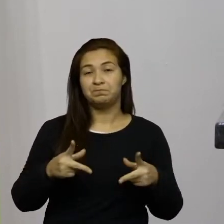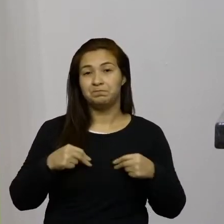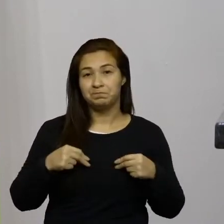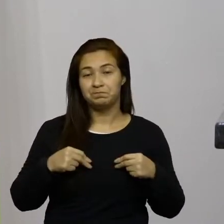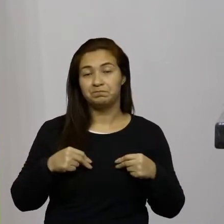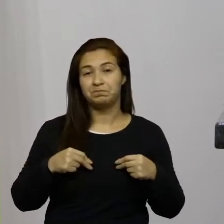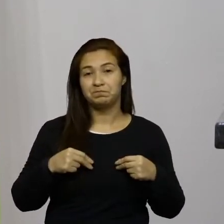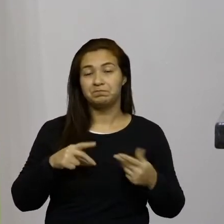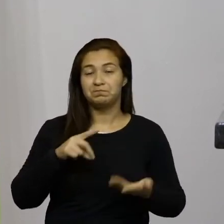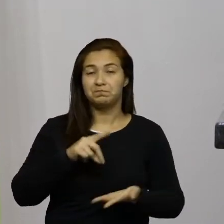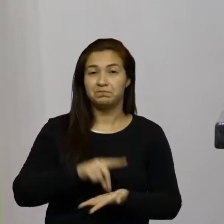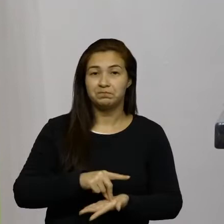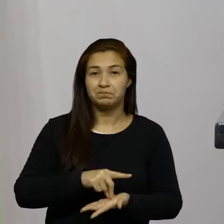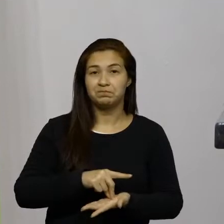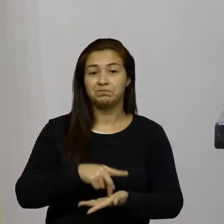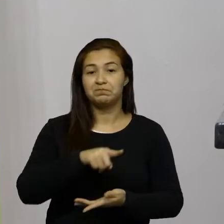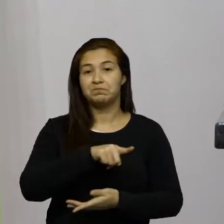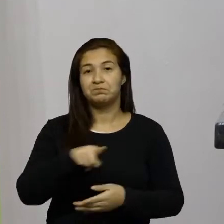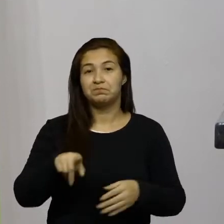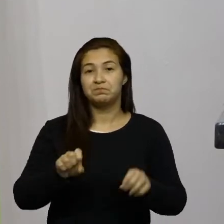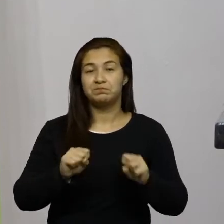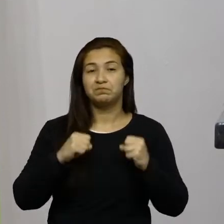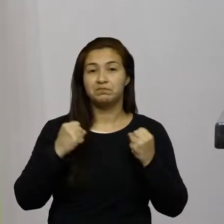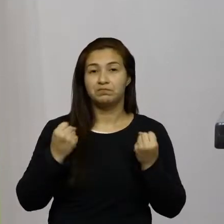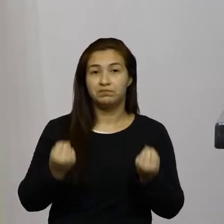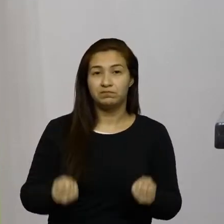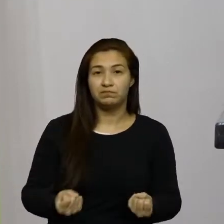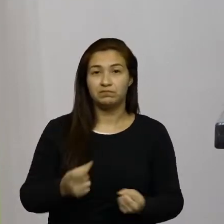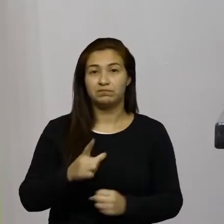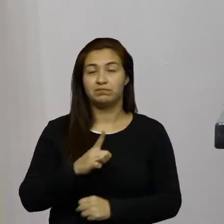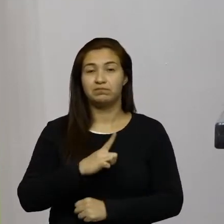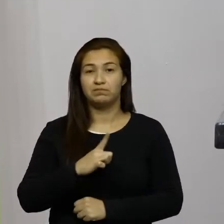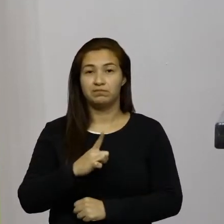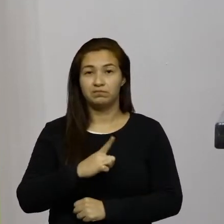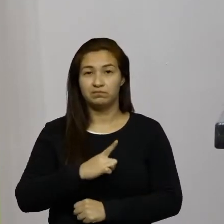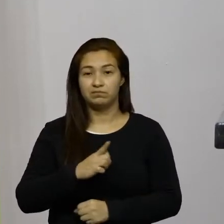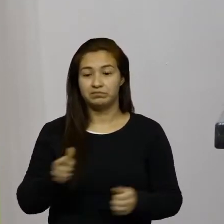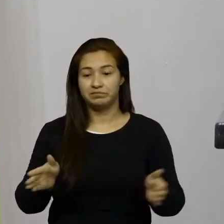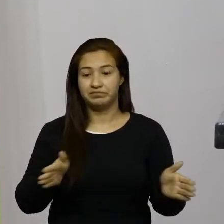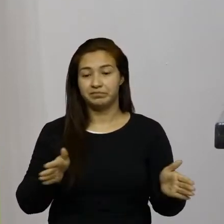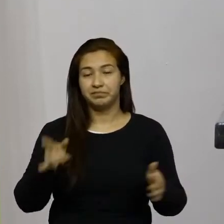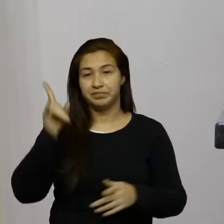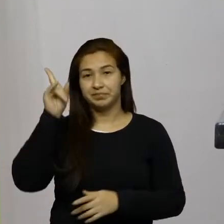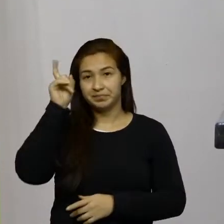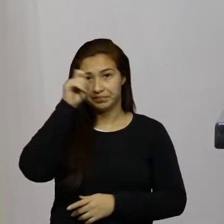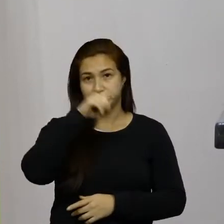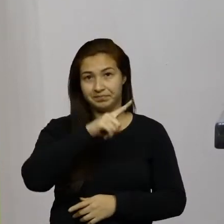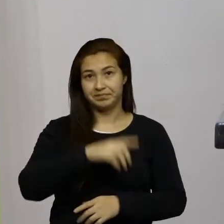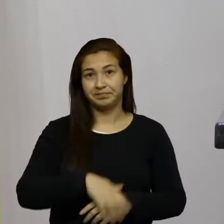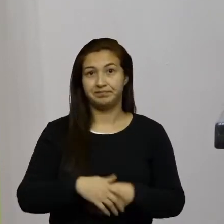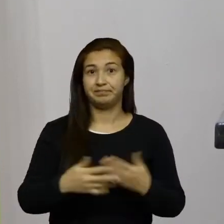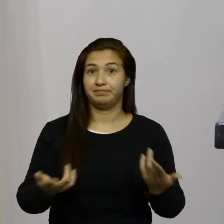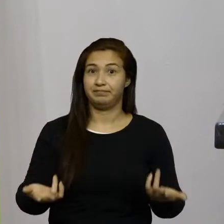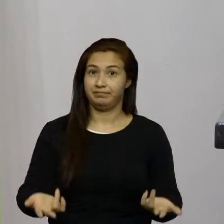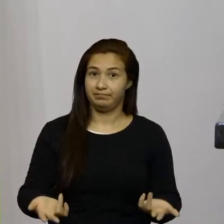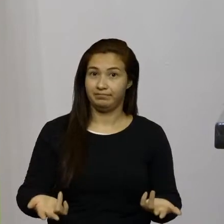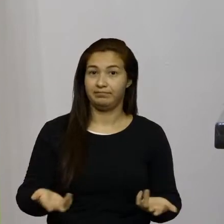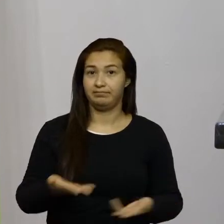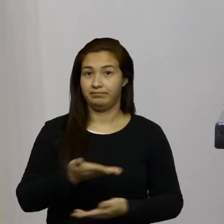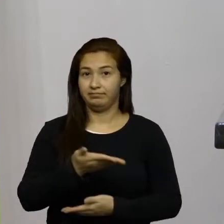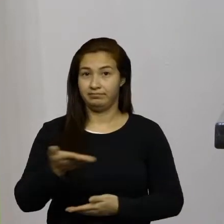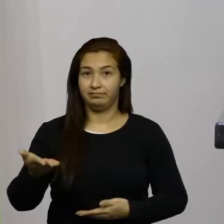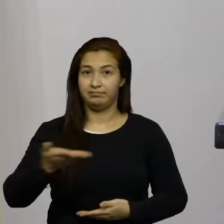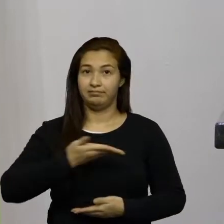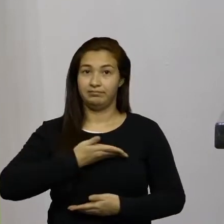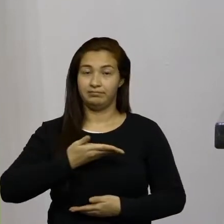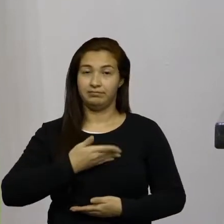realmente o esforço empenhado nesse momento difícil por isso caros colegas quando